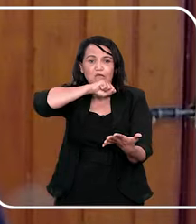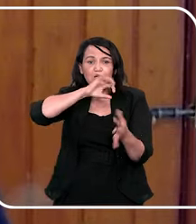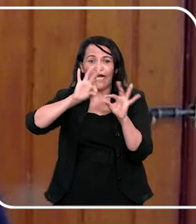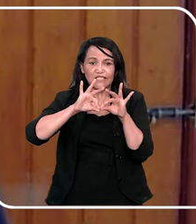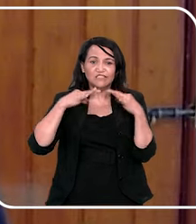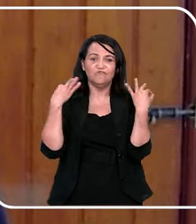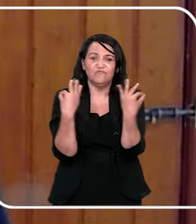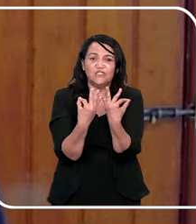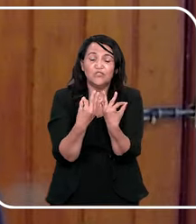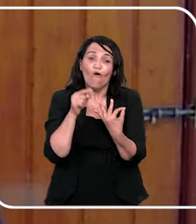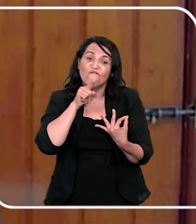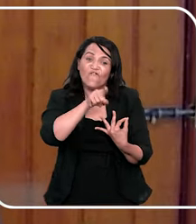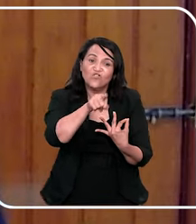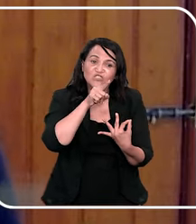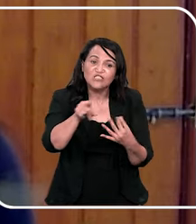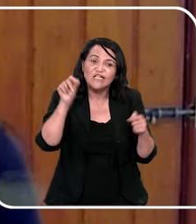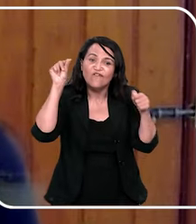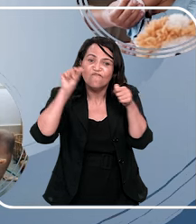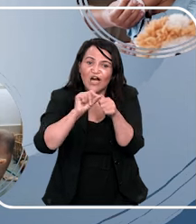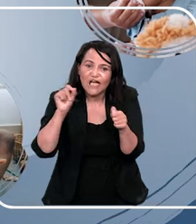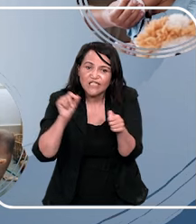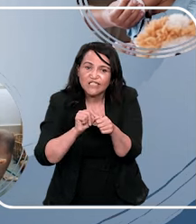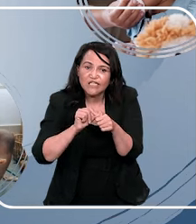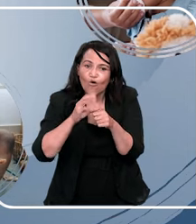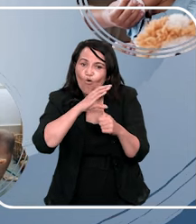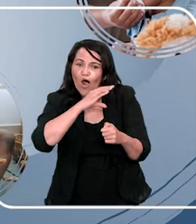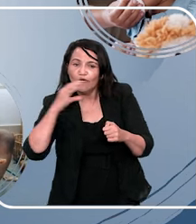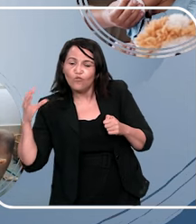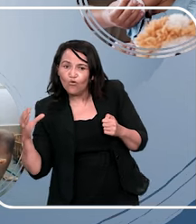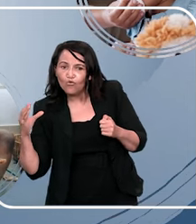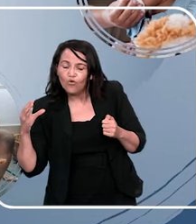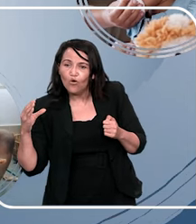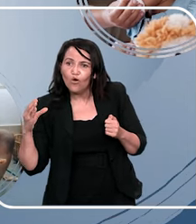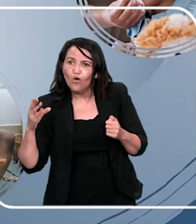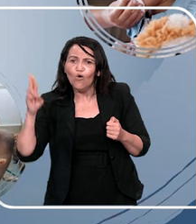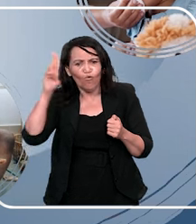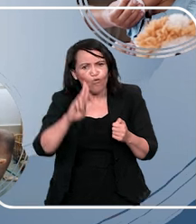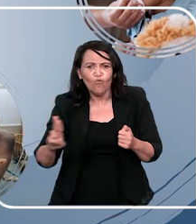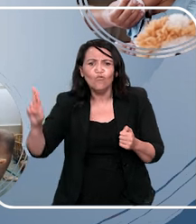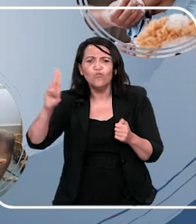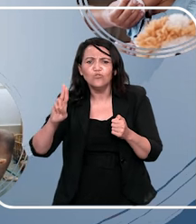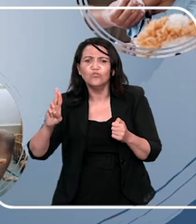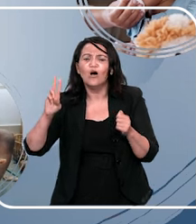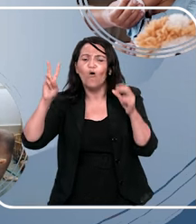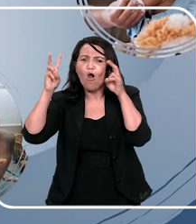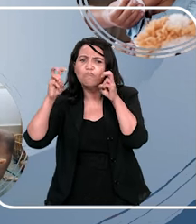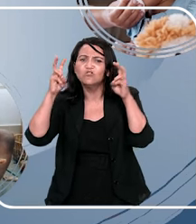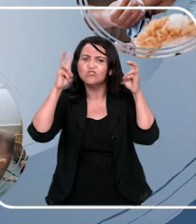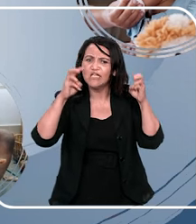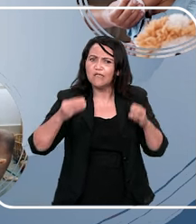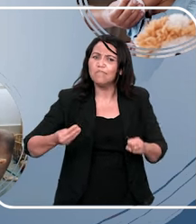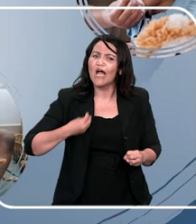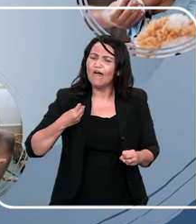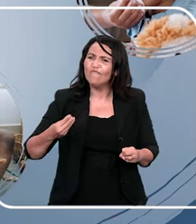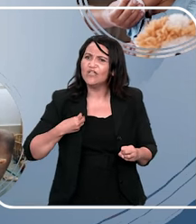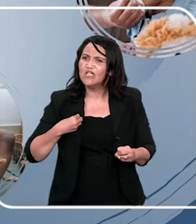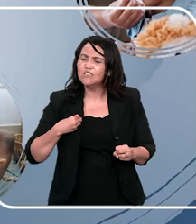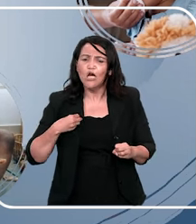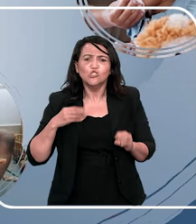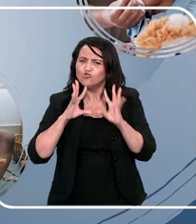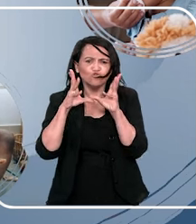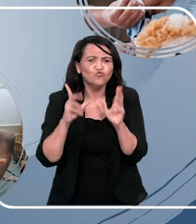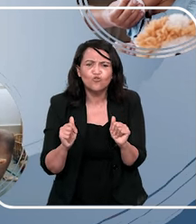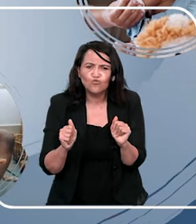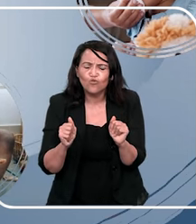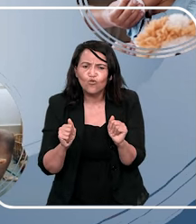liam. Você faria com um adulto? Use isso como mantra, tá? Quando você, em tudo, não é